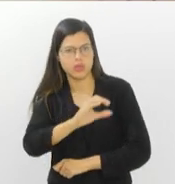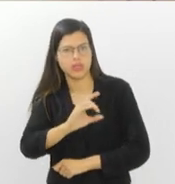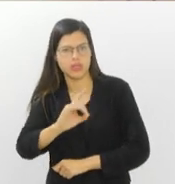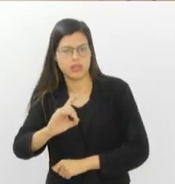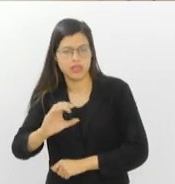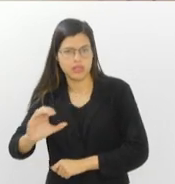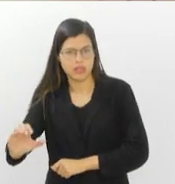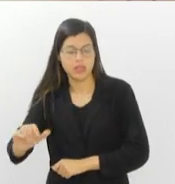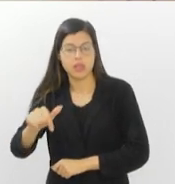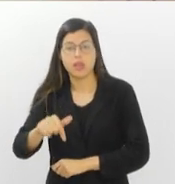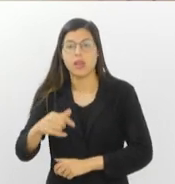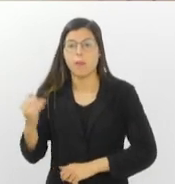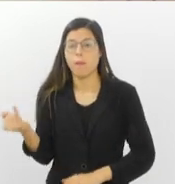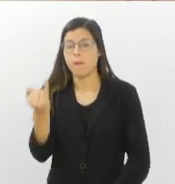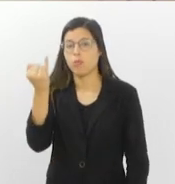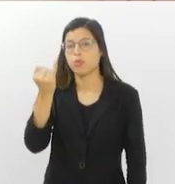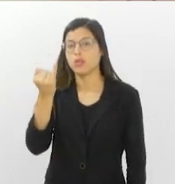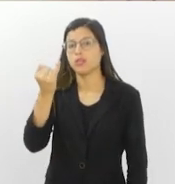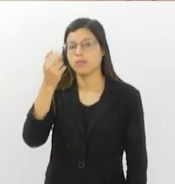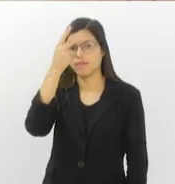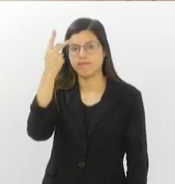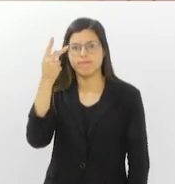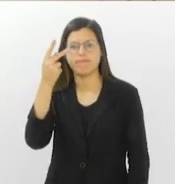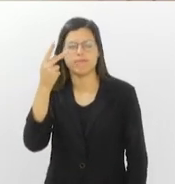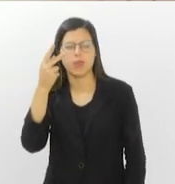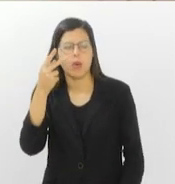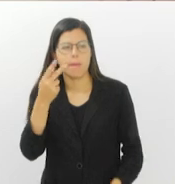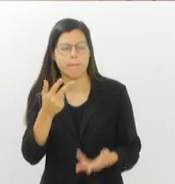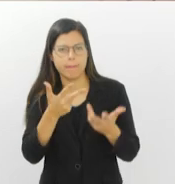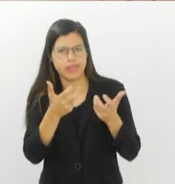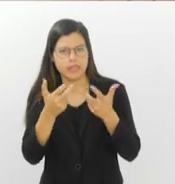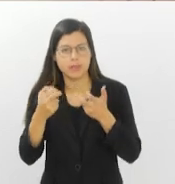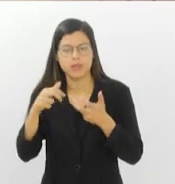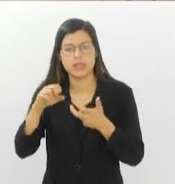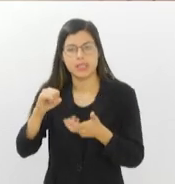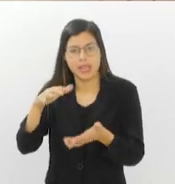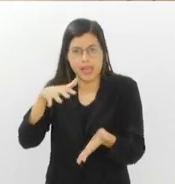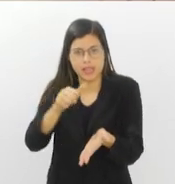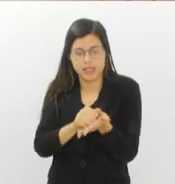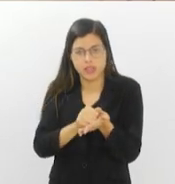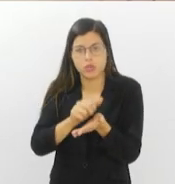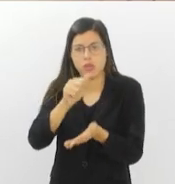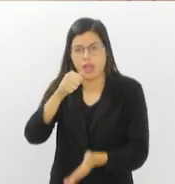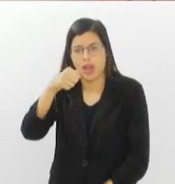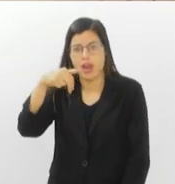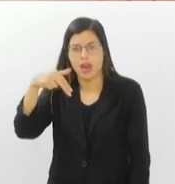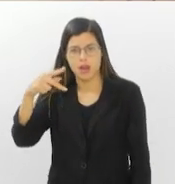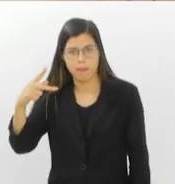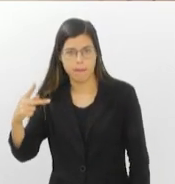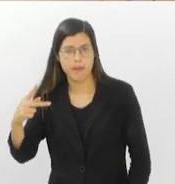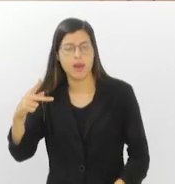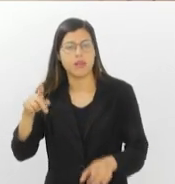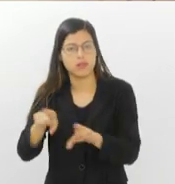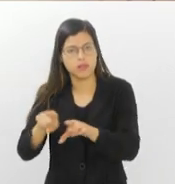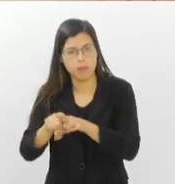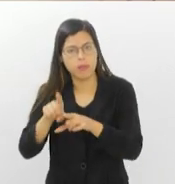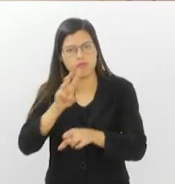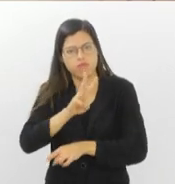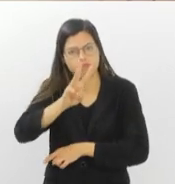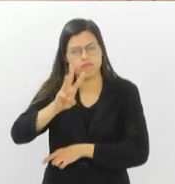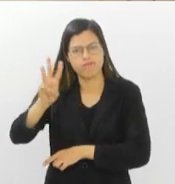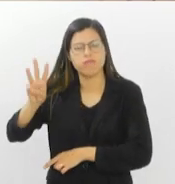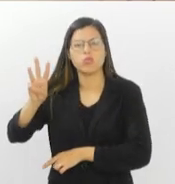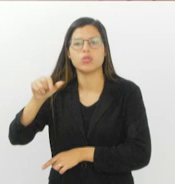consumidores verifiquem se o produto tem o registro da ANP e, se possível, consultem no site da ANP, na parte de